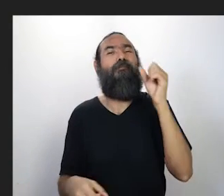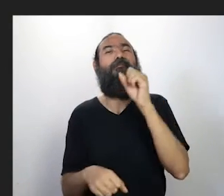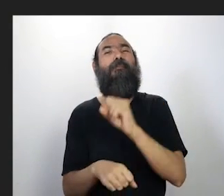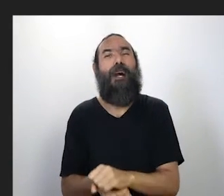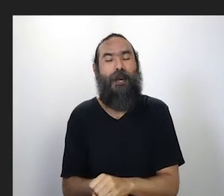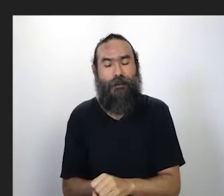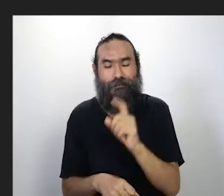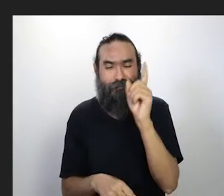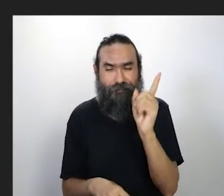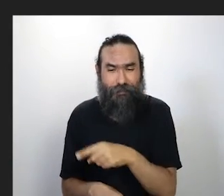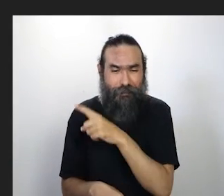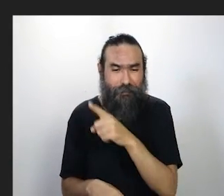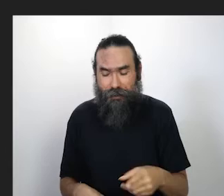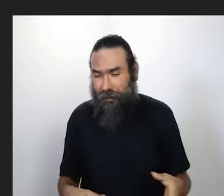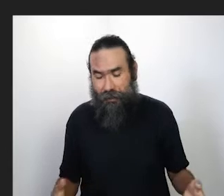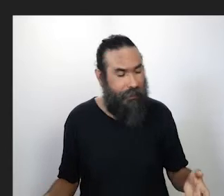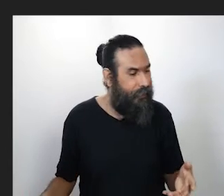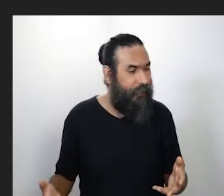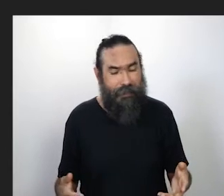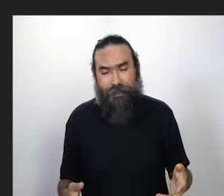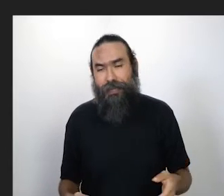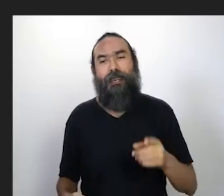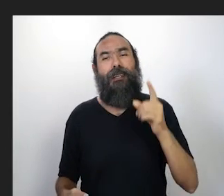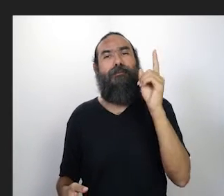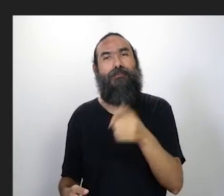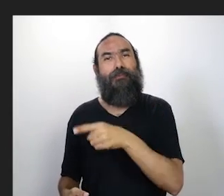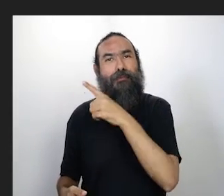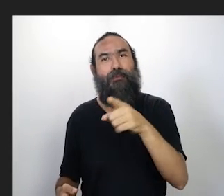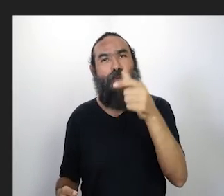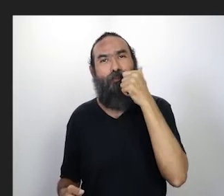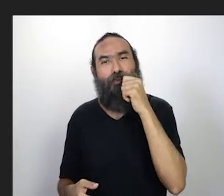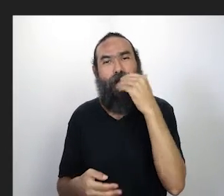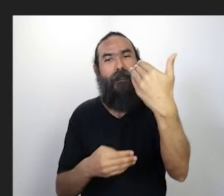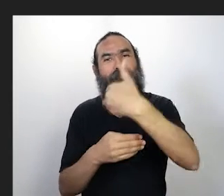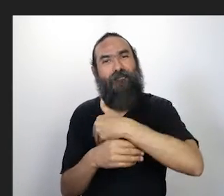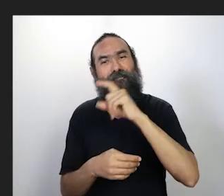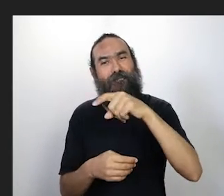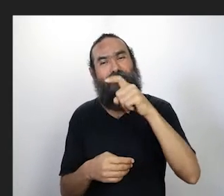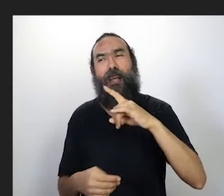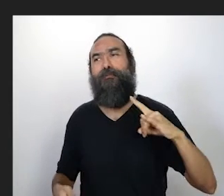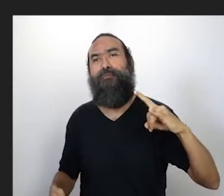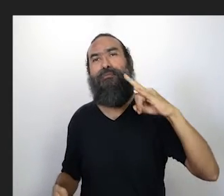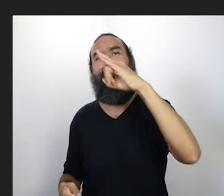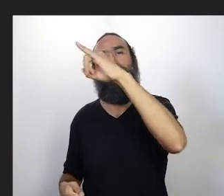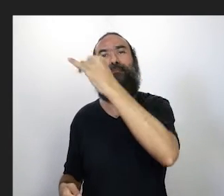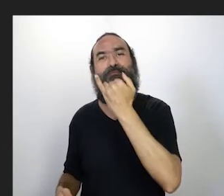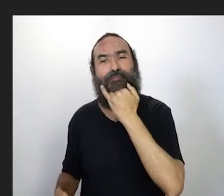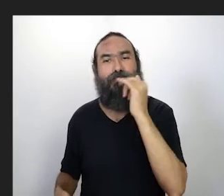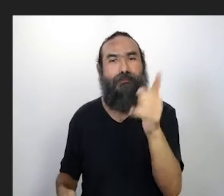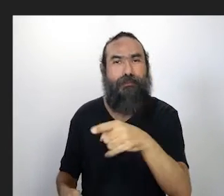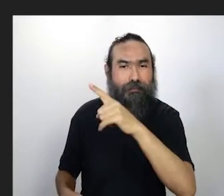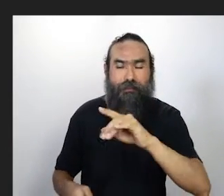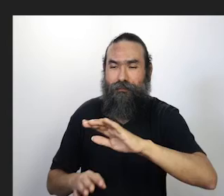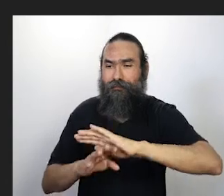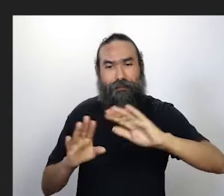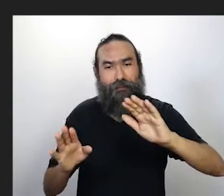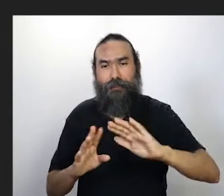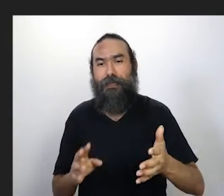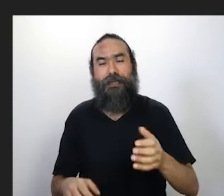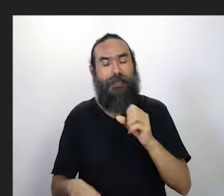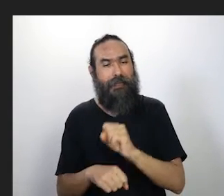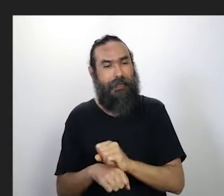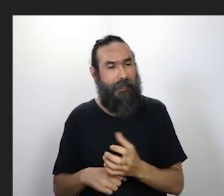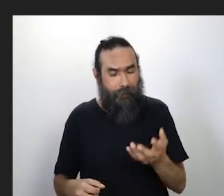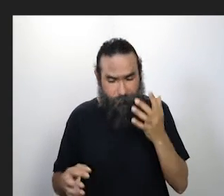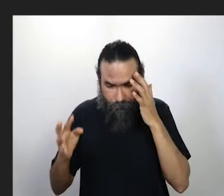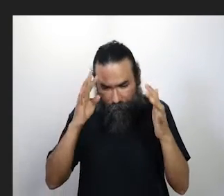que cancelar a passagem dela e tal, mas aí você começa a pensar em você,